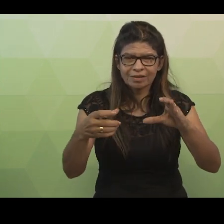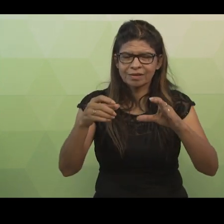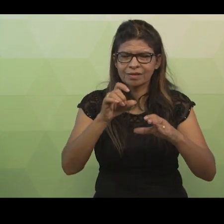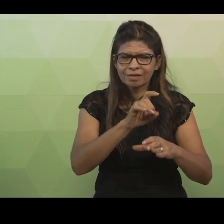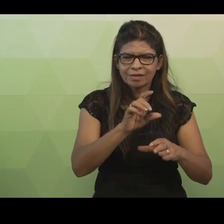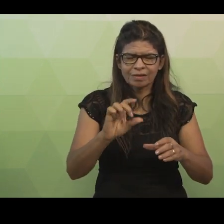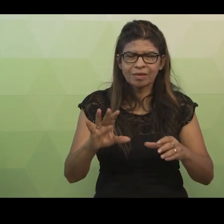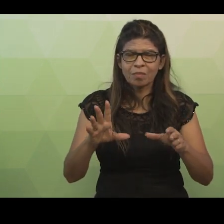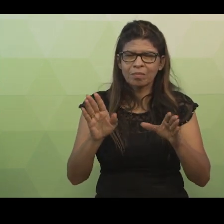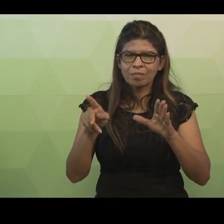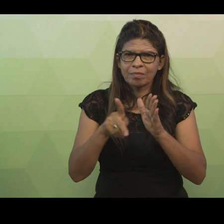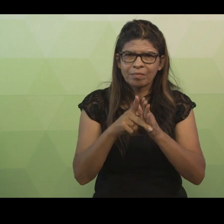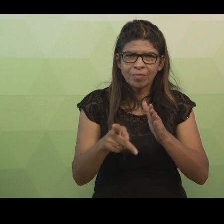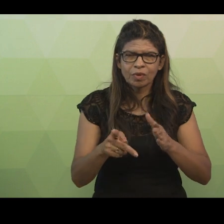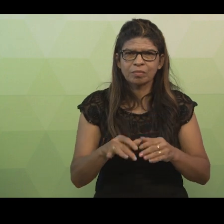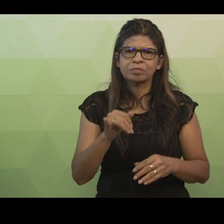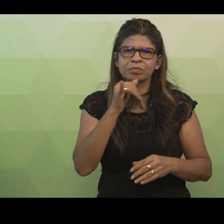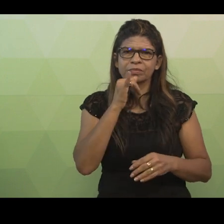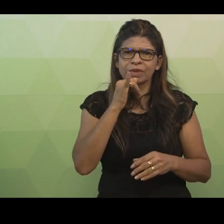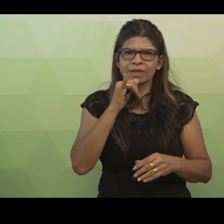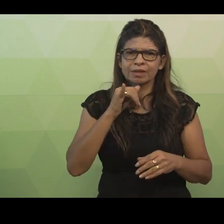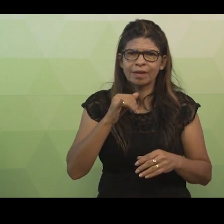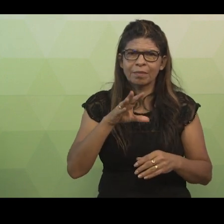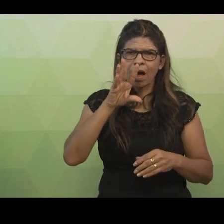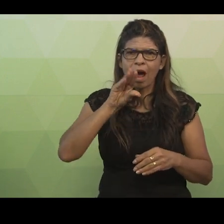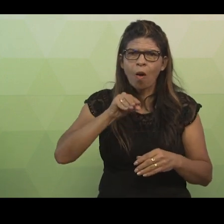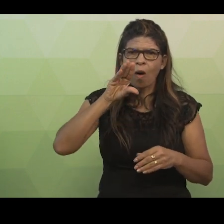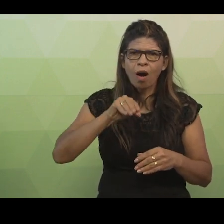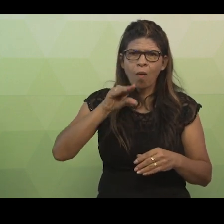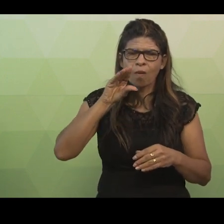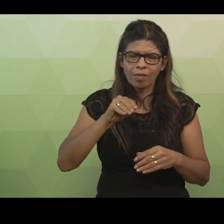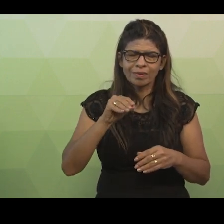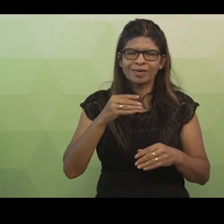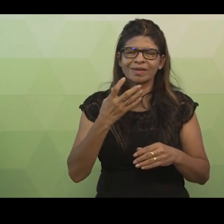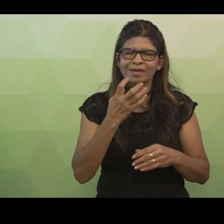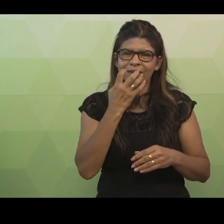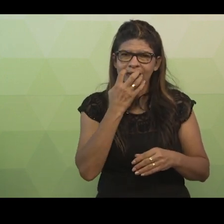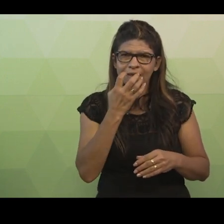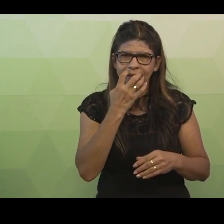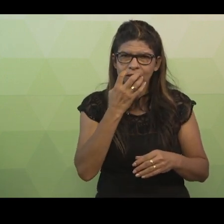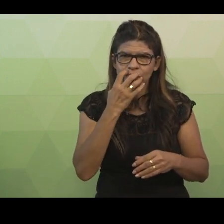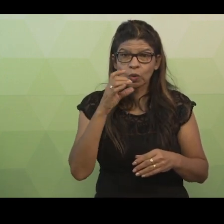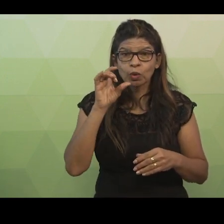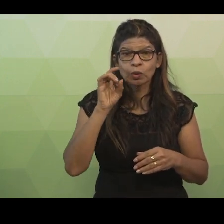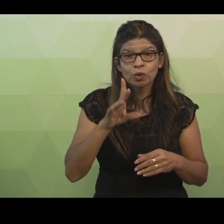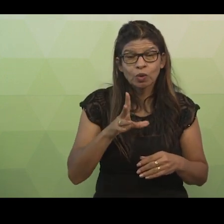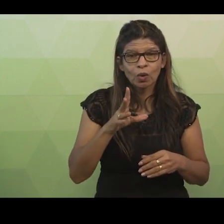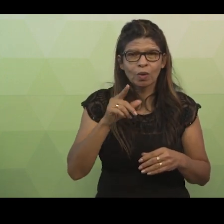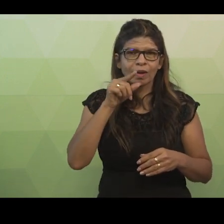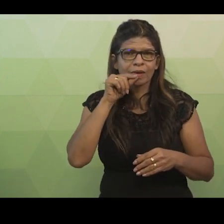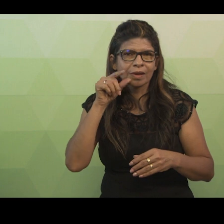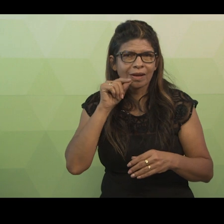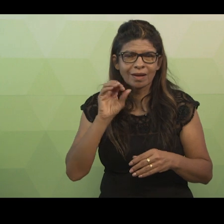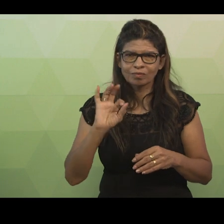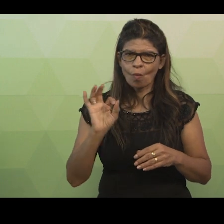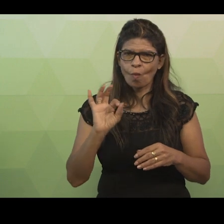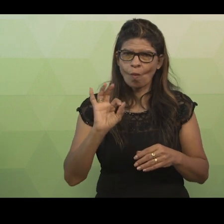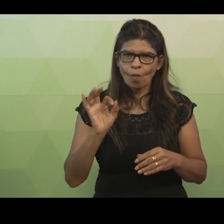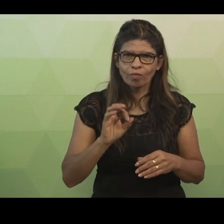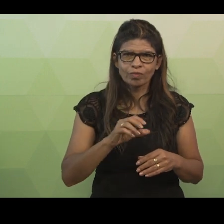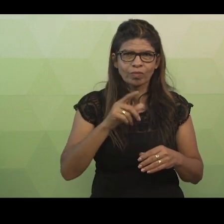do latido faz sentido apenas para ser um atributo da classe cachorro e não das classes gato e coelho.